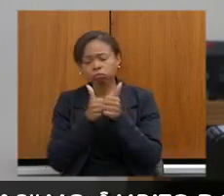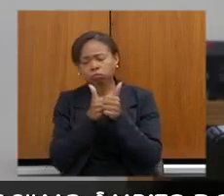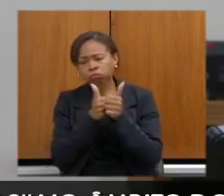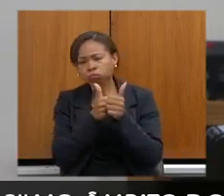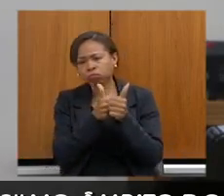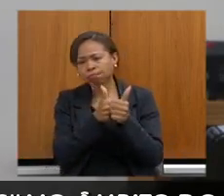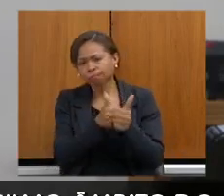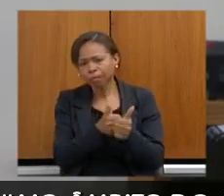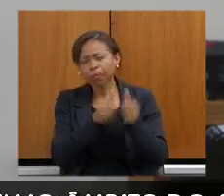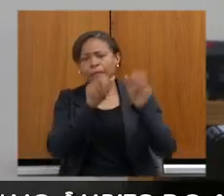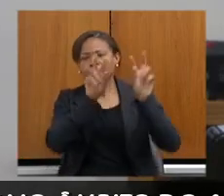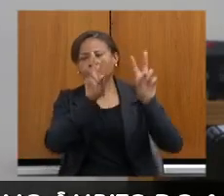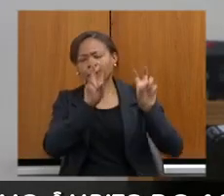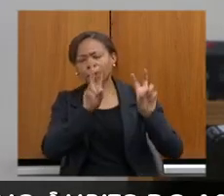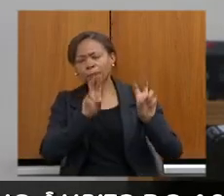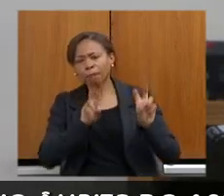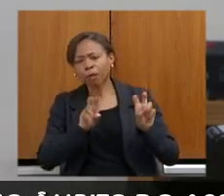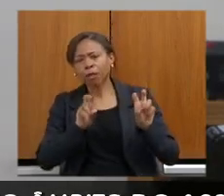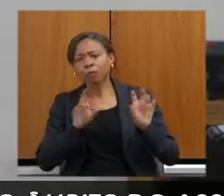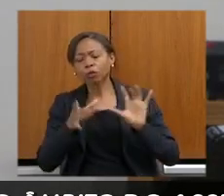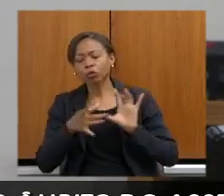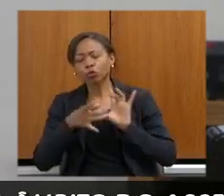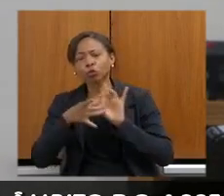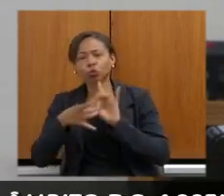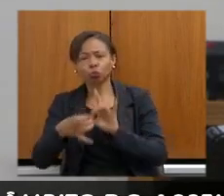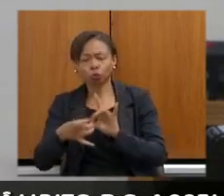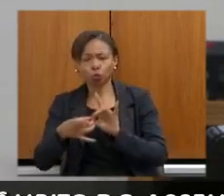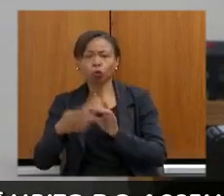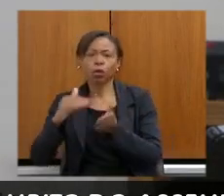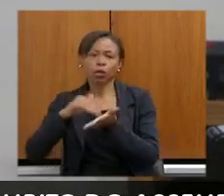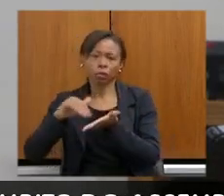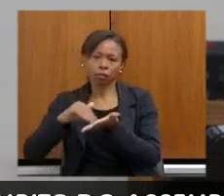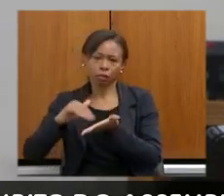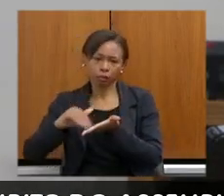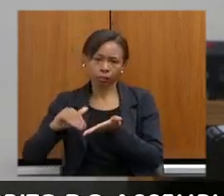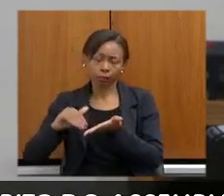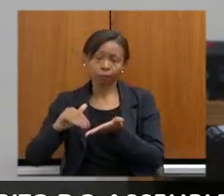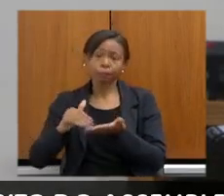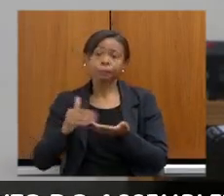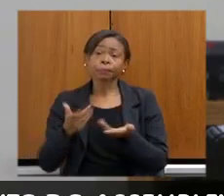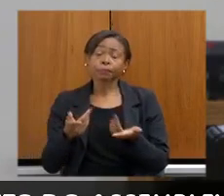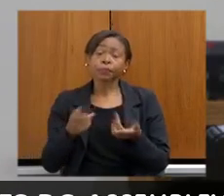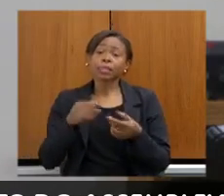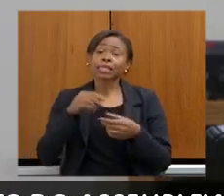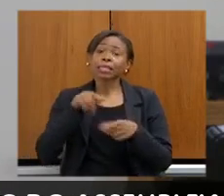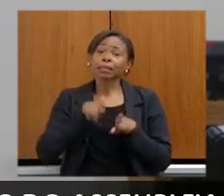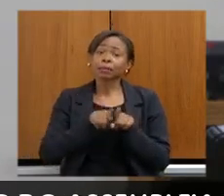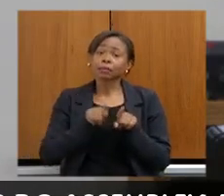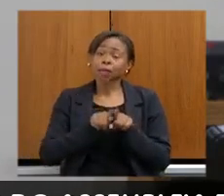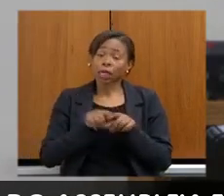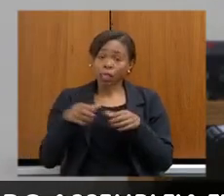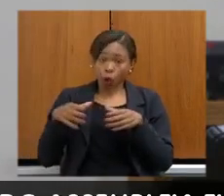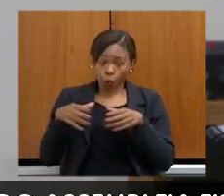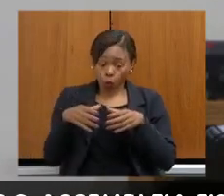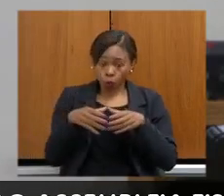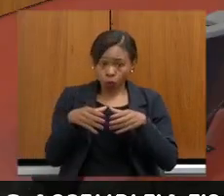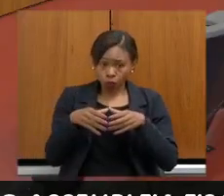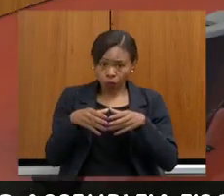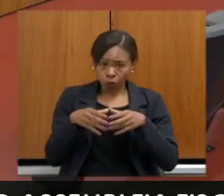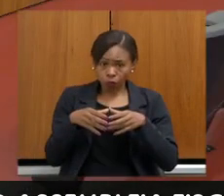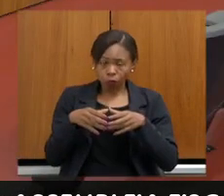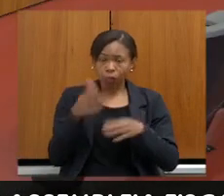temas junto às secretarias. E, dentro da Comissão de Meio Ambiente,